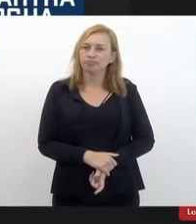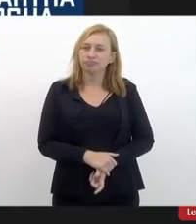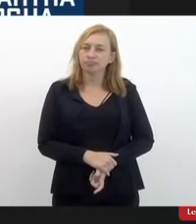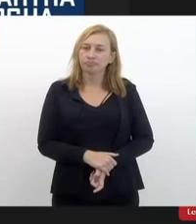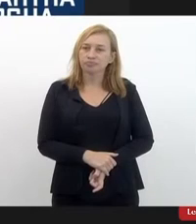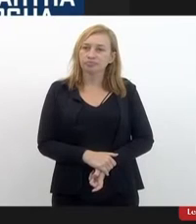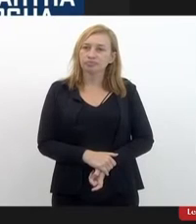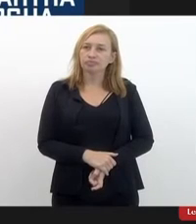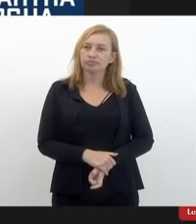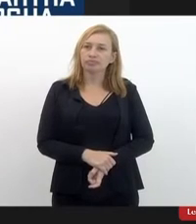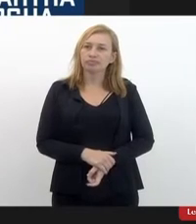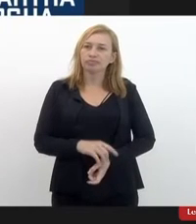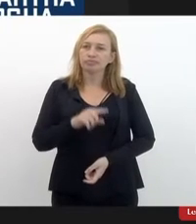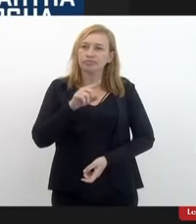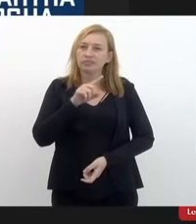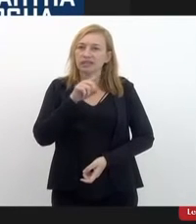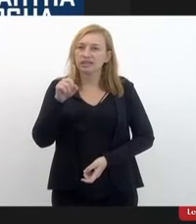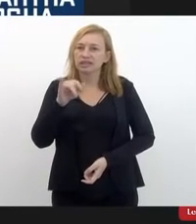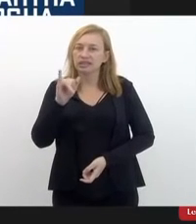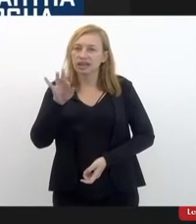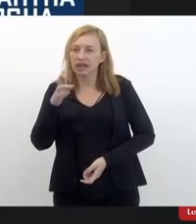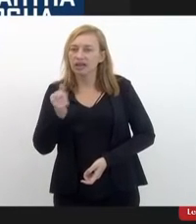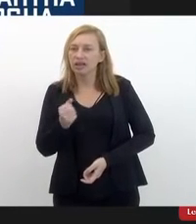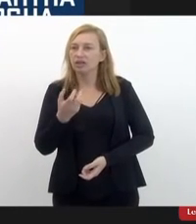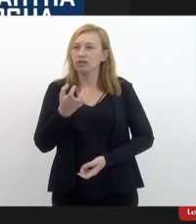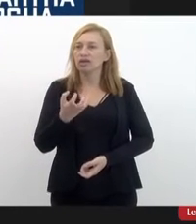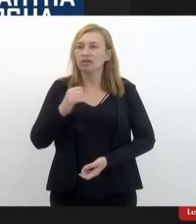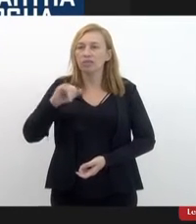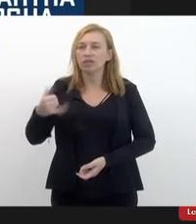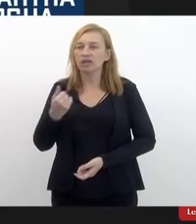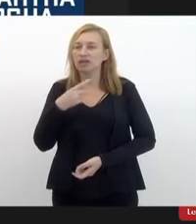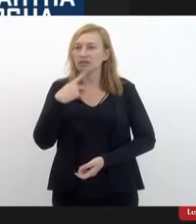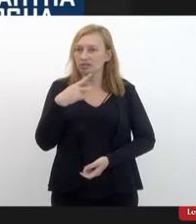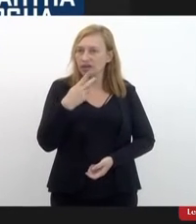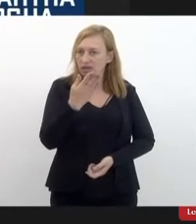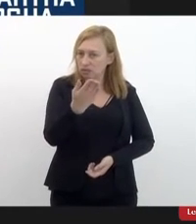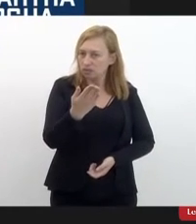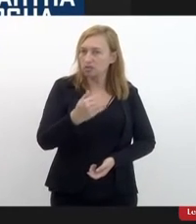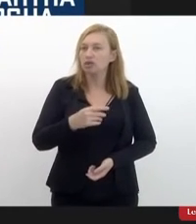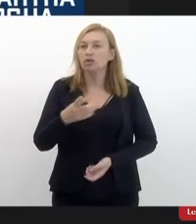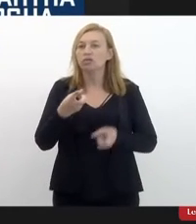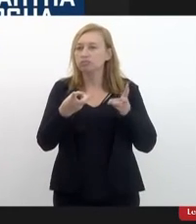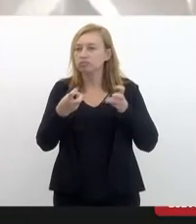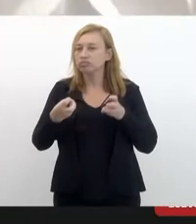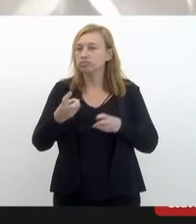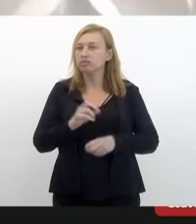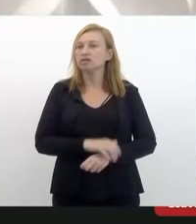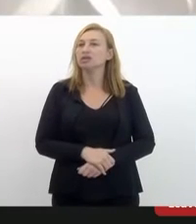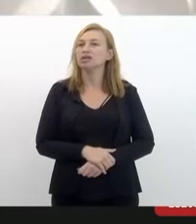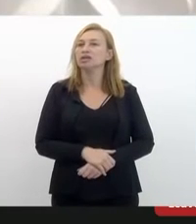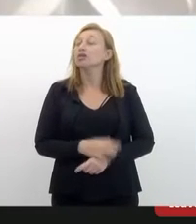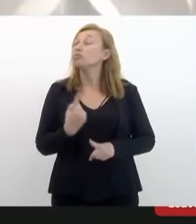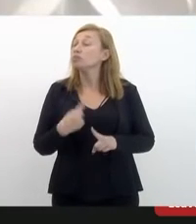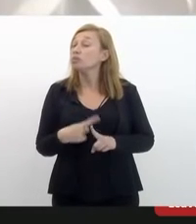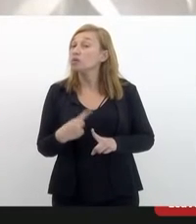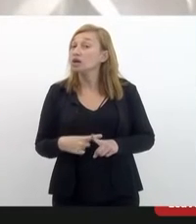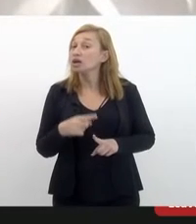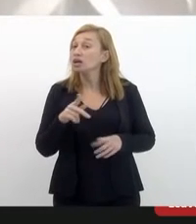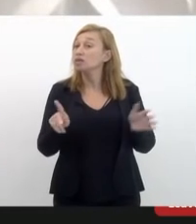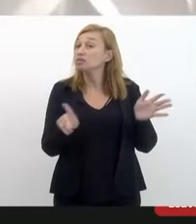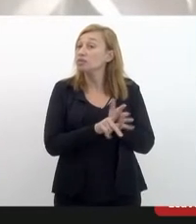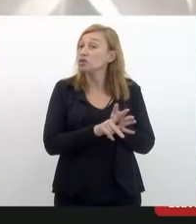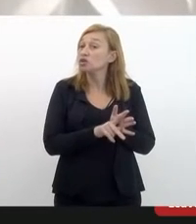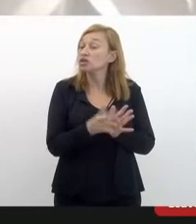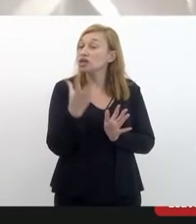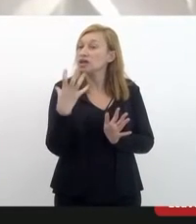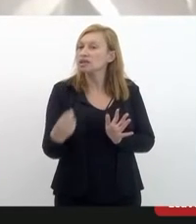Dona Saiga, eu queria aproveitar a sua fala e fazer aqui uma observação, porque esse projeto